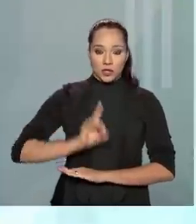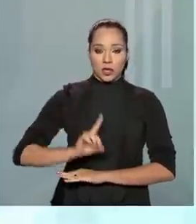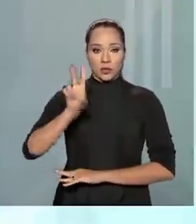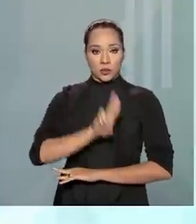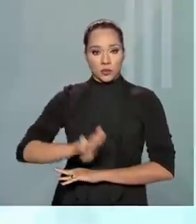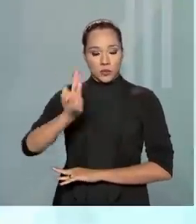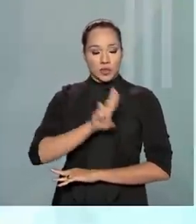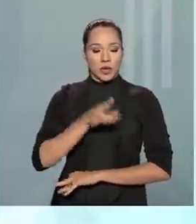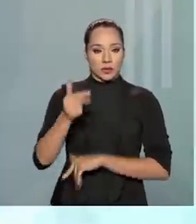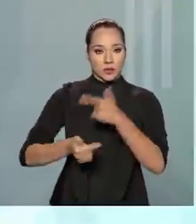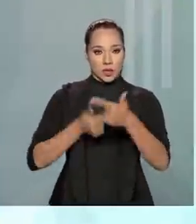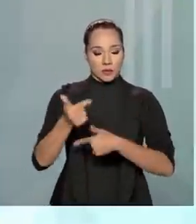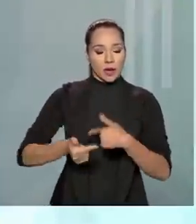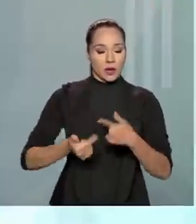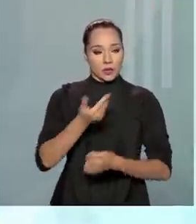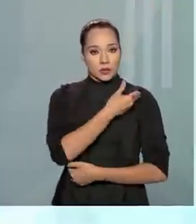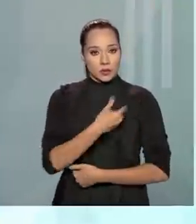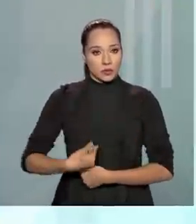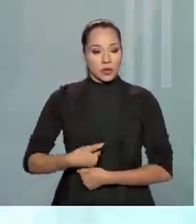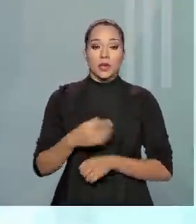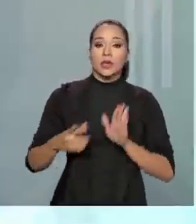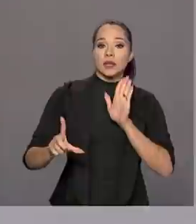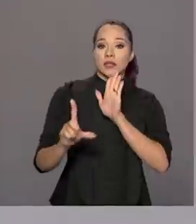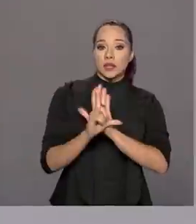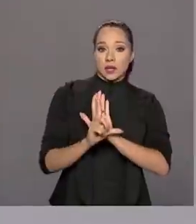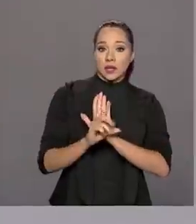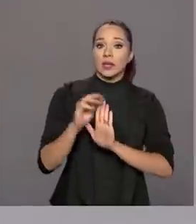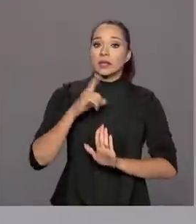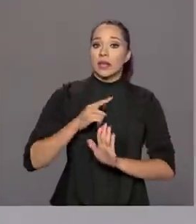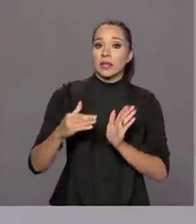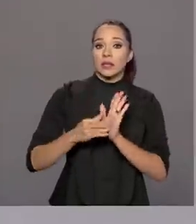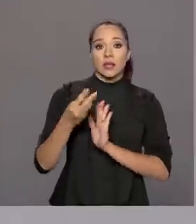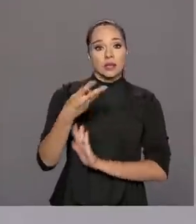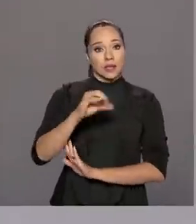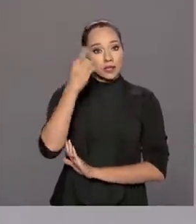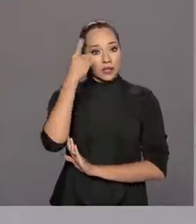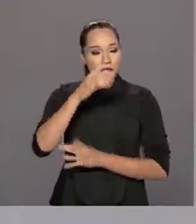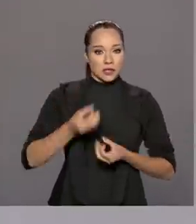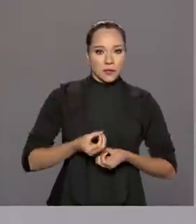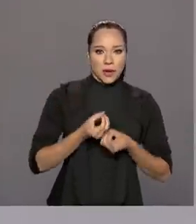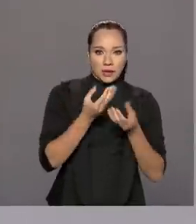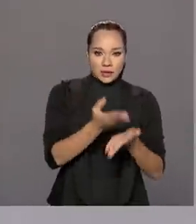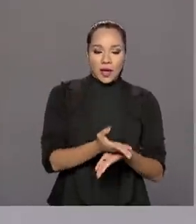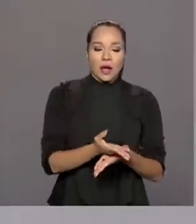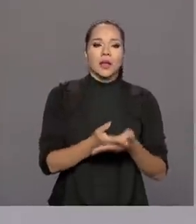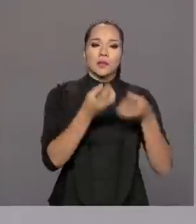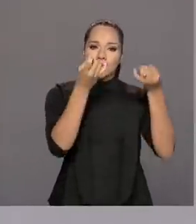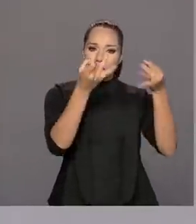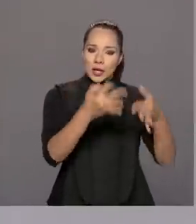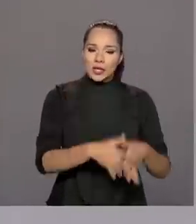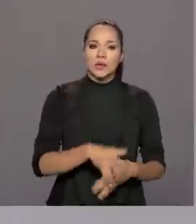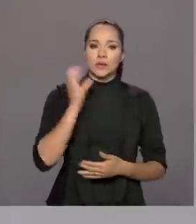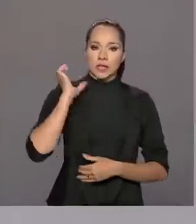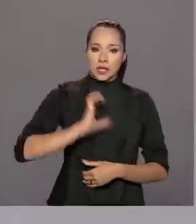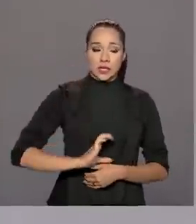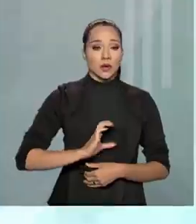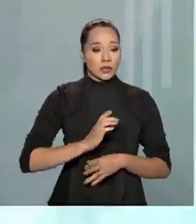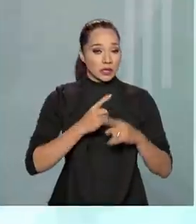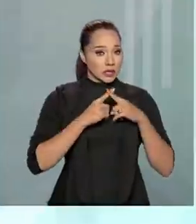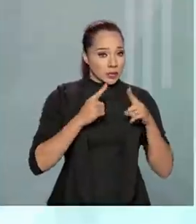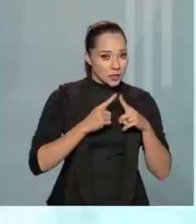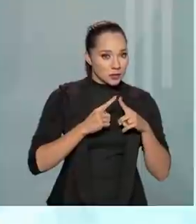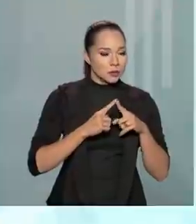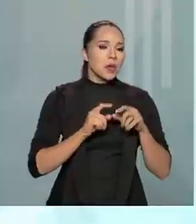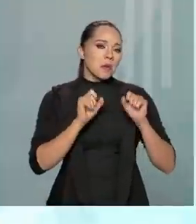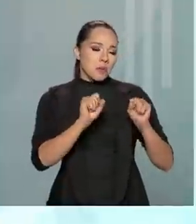usuários do serviço público, onde essa lei é a máquina que temos até 30 dias para dar uma satisfação ao cidadão sobre as suas manifestações,